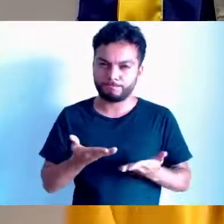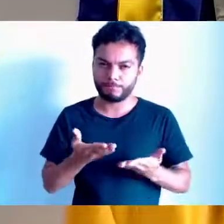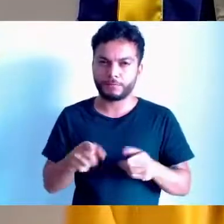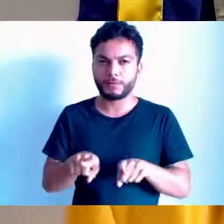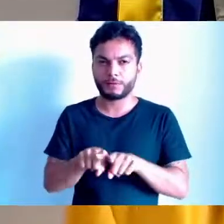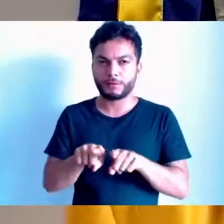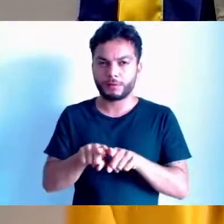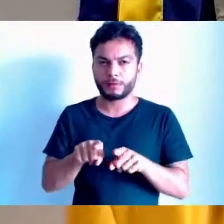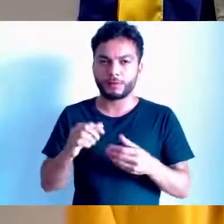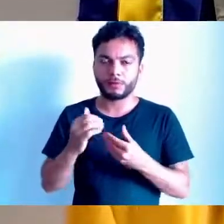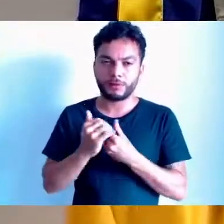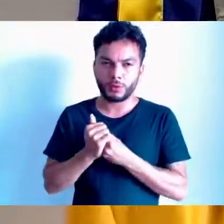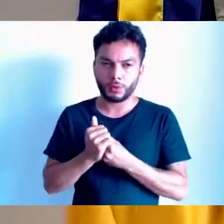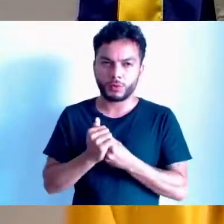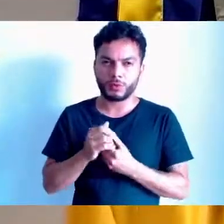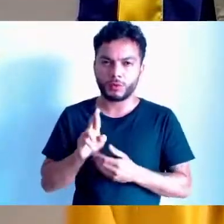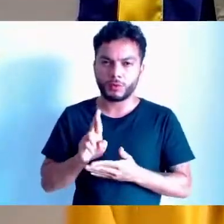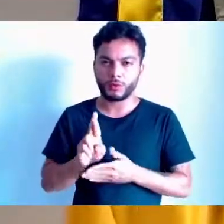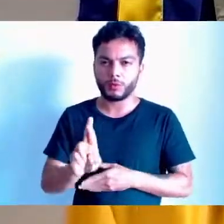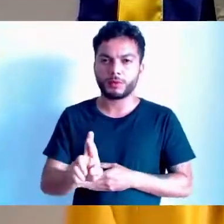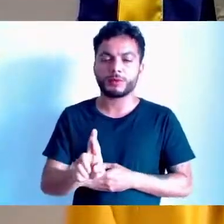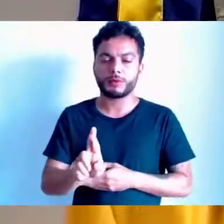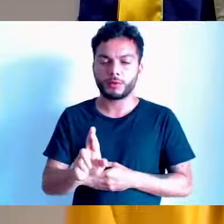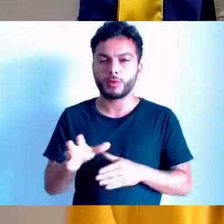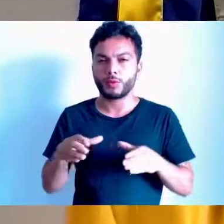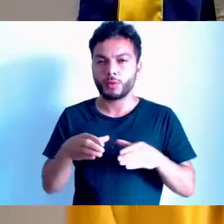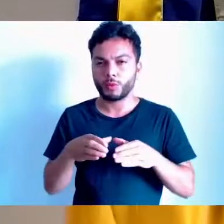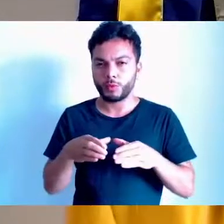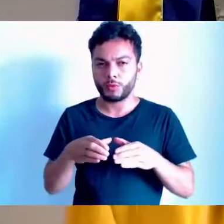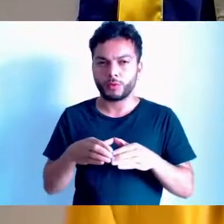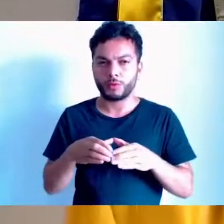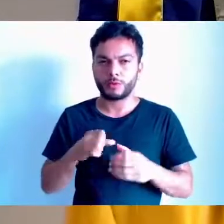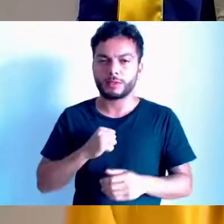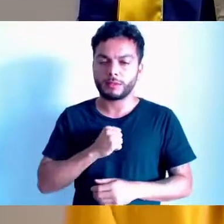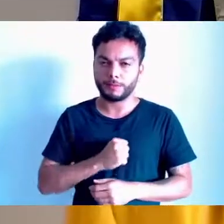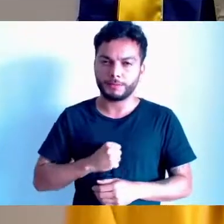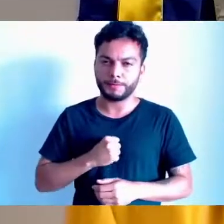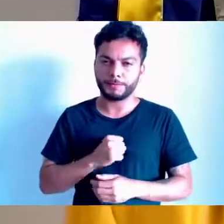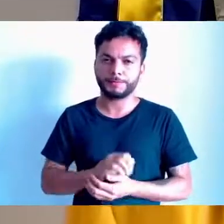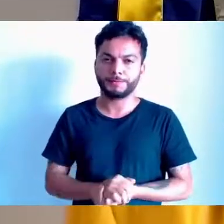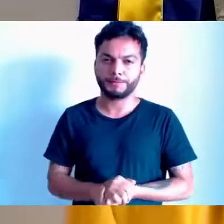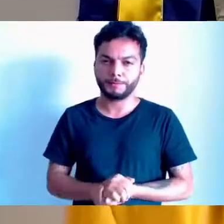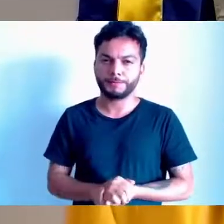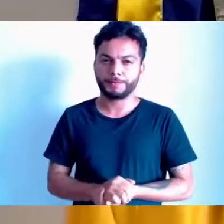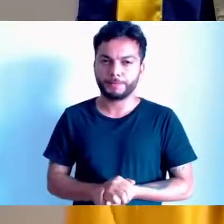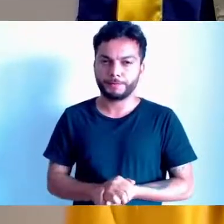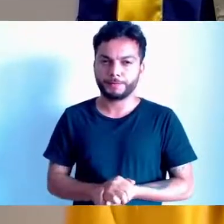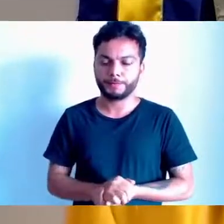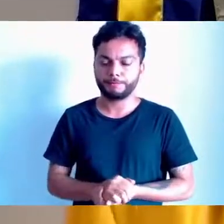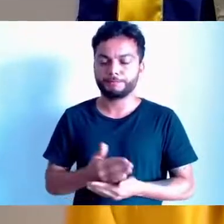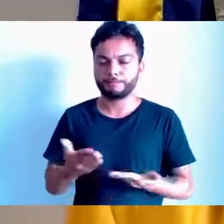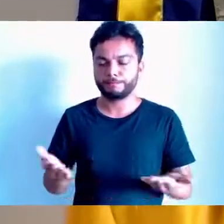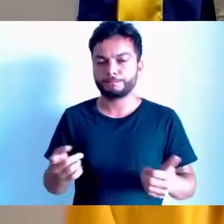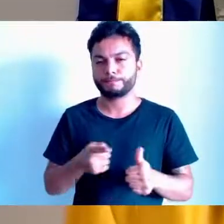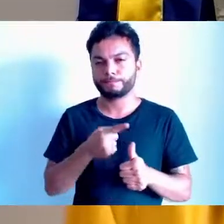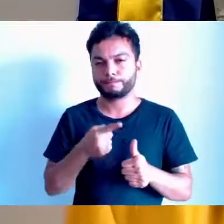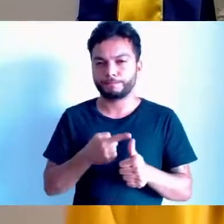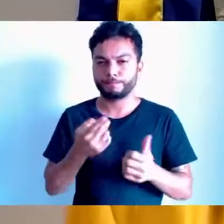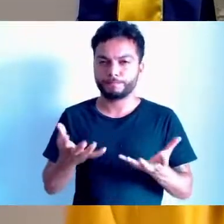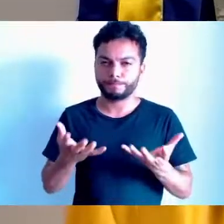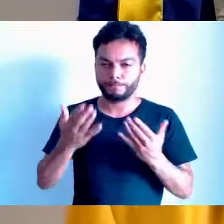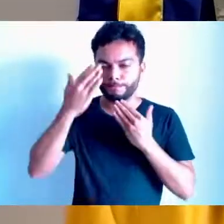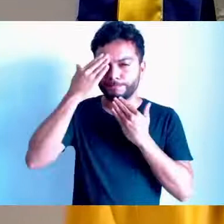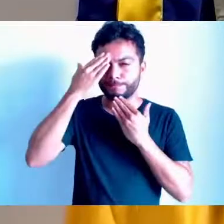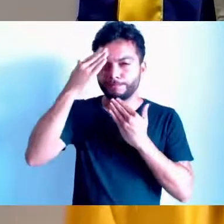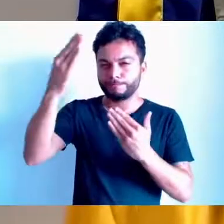Elias, representante do Grupo da Saudade. Bem, senhores, primeiramente eu gostaria de agradecer a Deus,